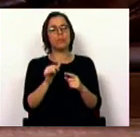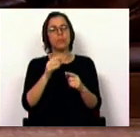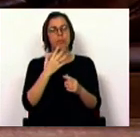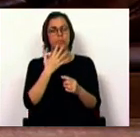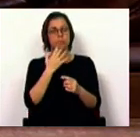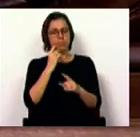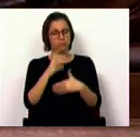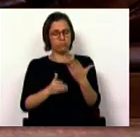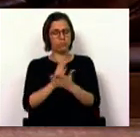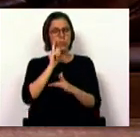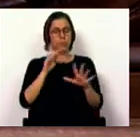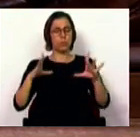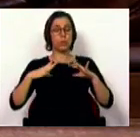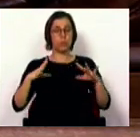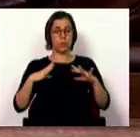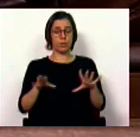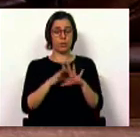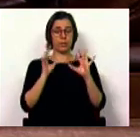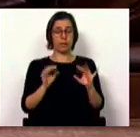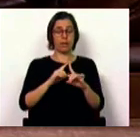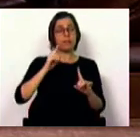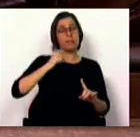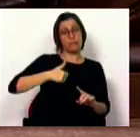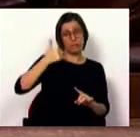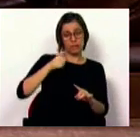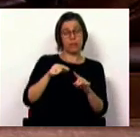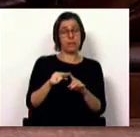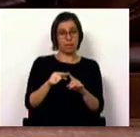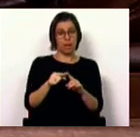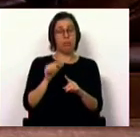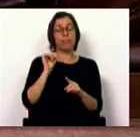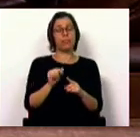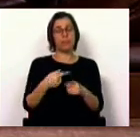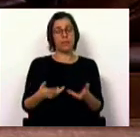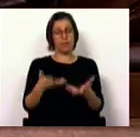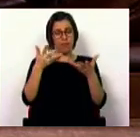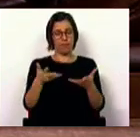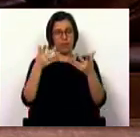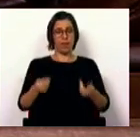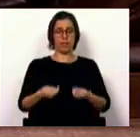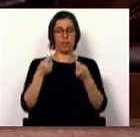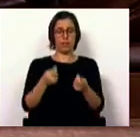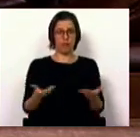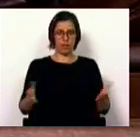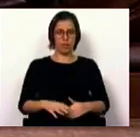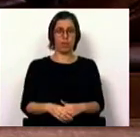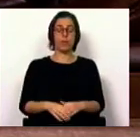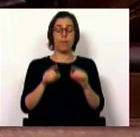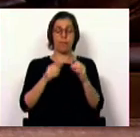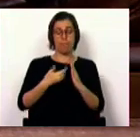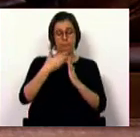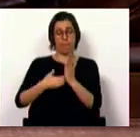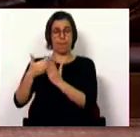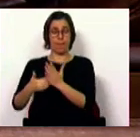vigor do turismo. Tal é essencial para atrair investidores. Estes